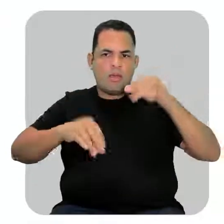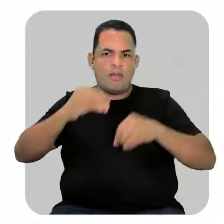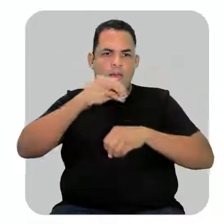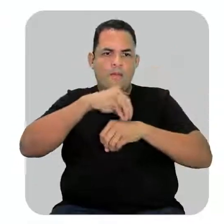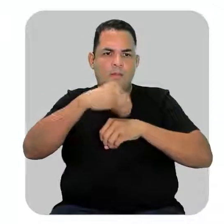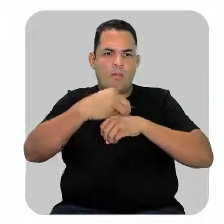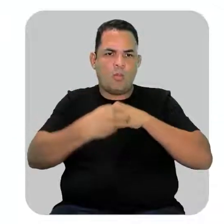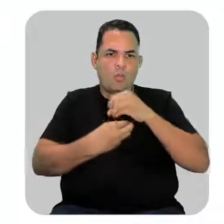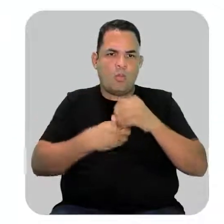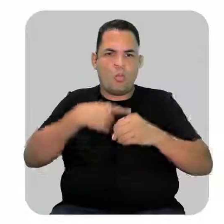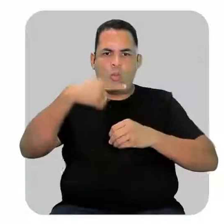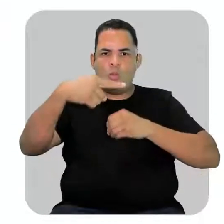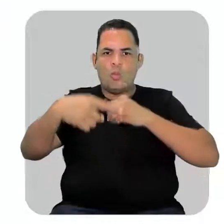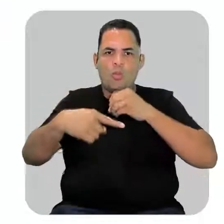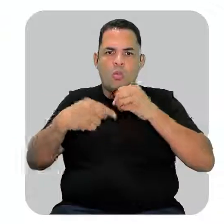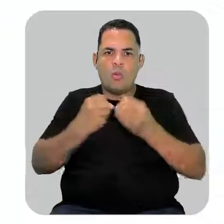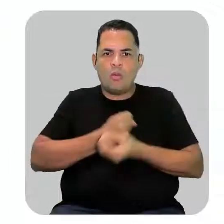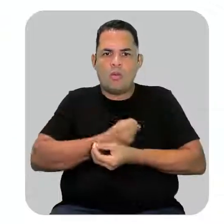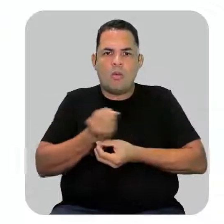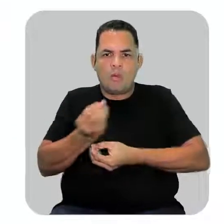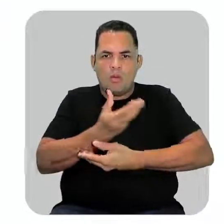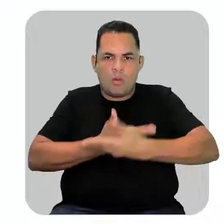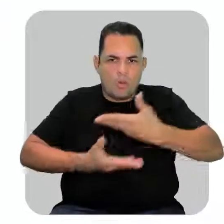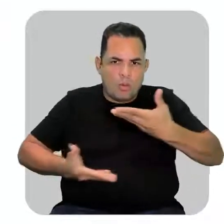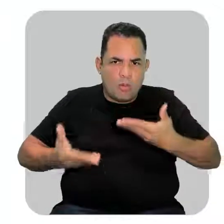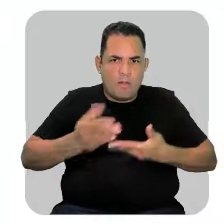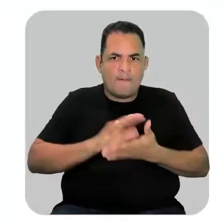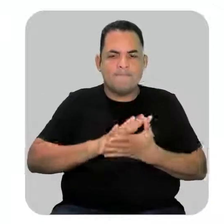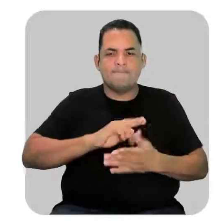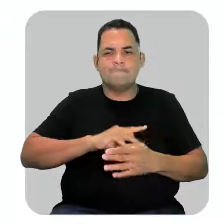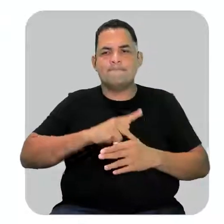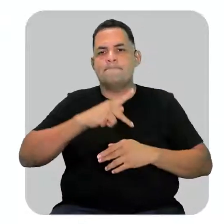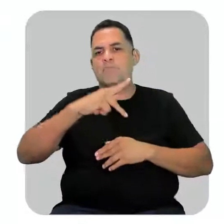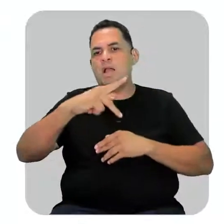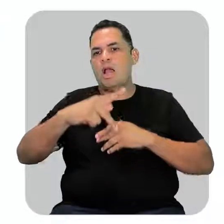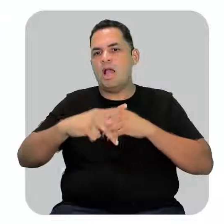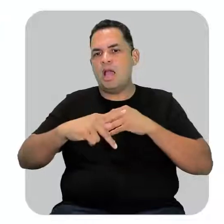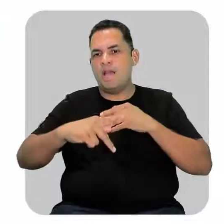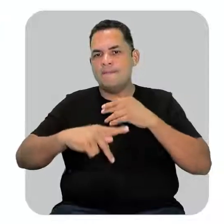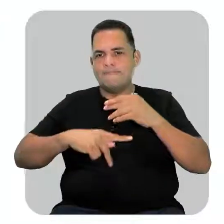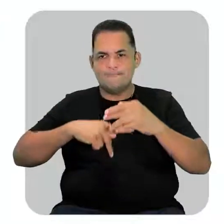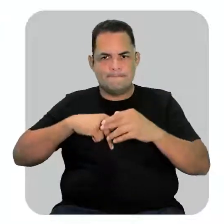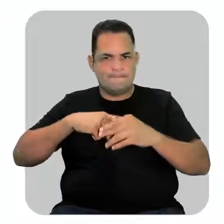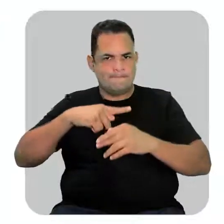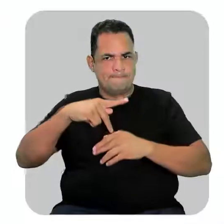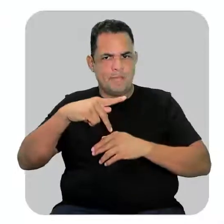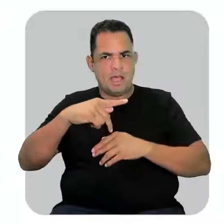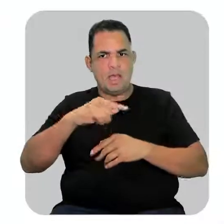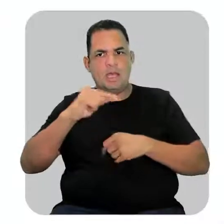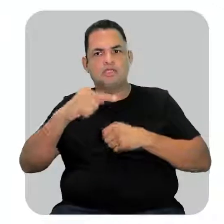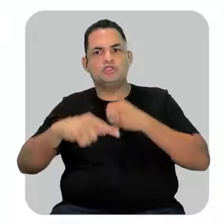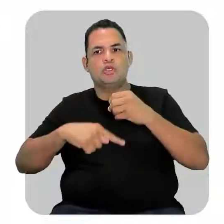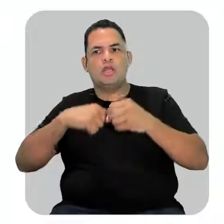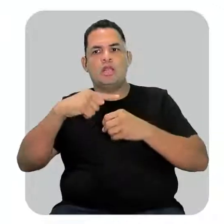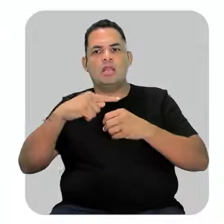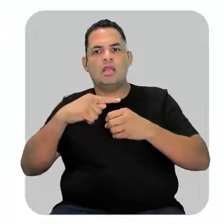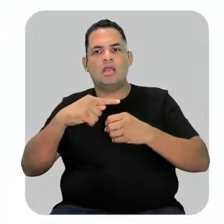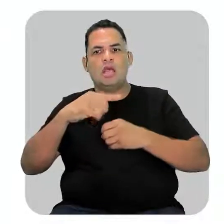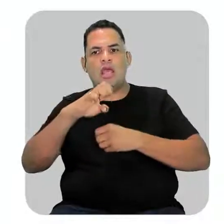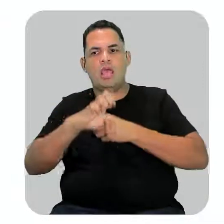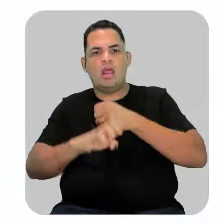na qual os átomos compartilham um par de elétrons. Cada átomo retém um elétron do par que